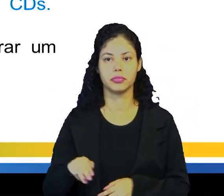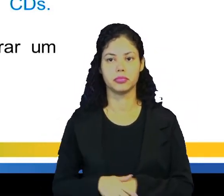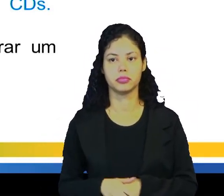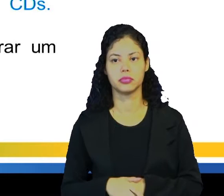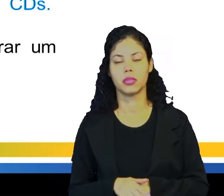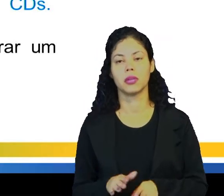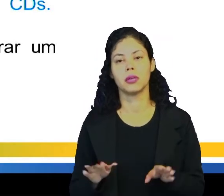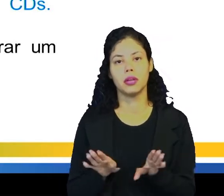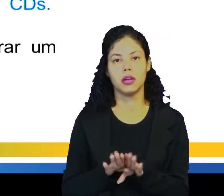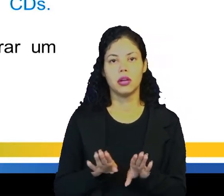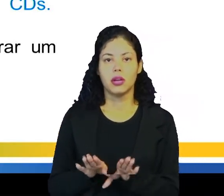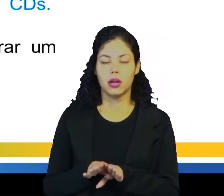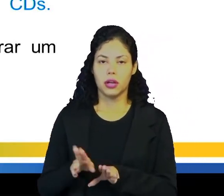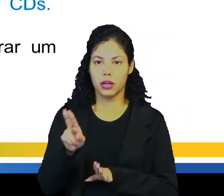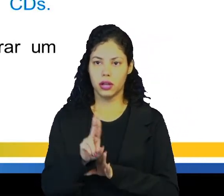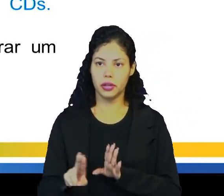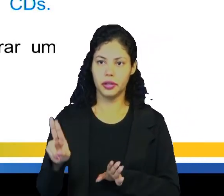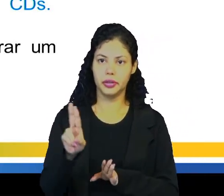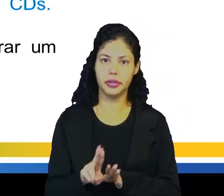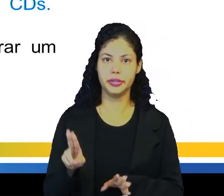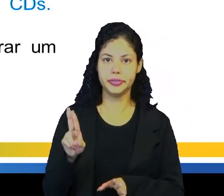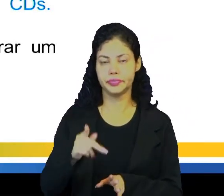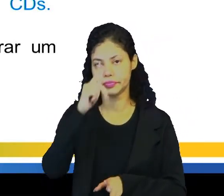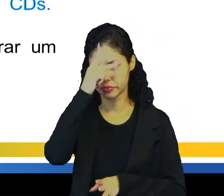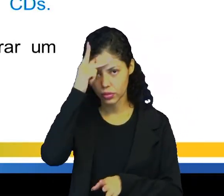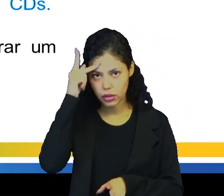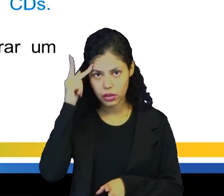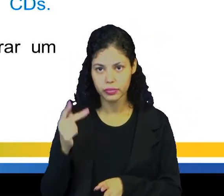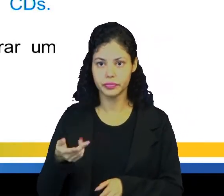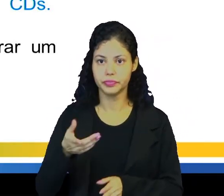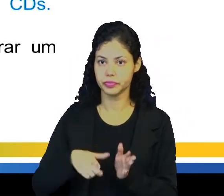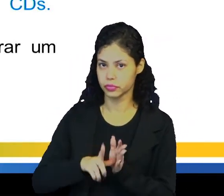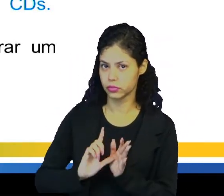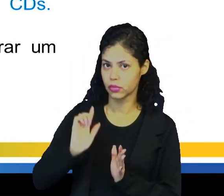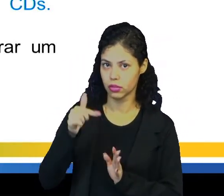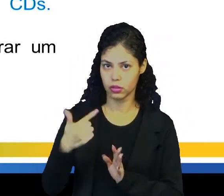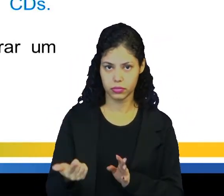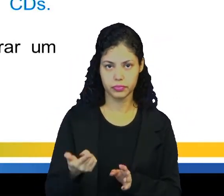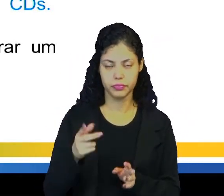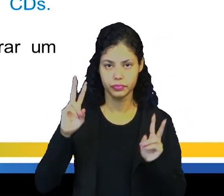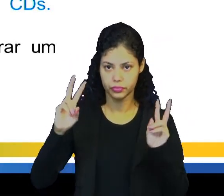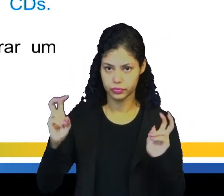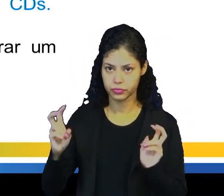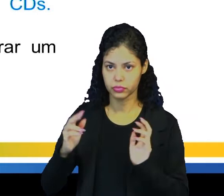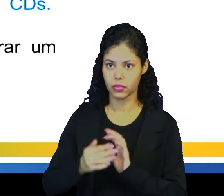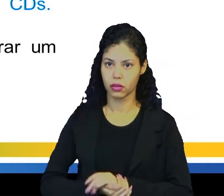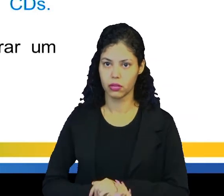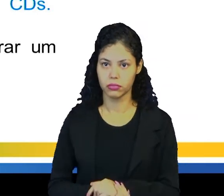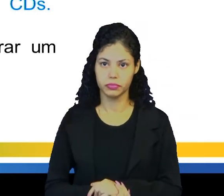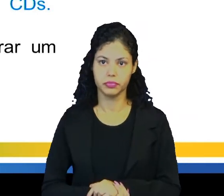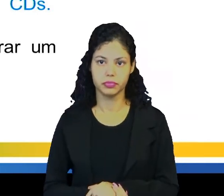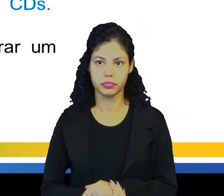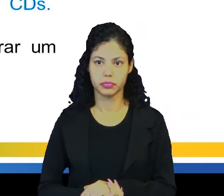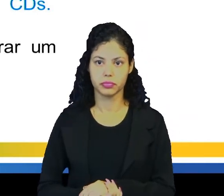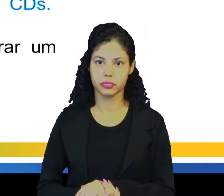Ela também é utilizada para citar uma pessoa antes e depois das aspas. Por exemplo,